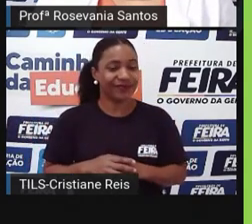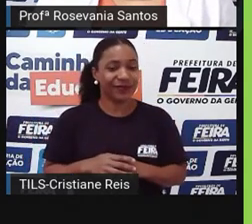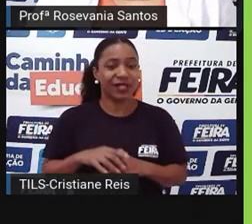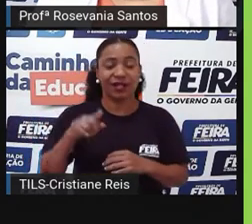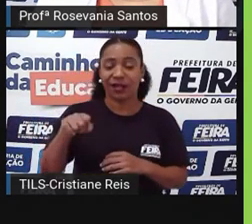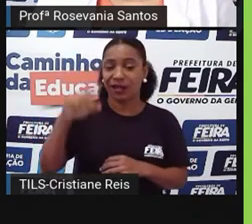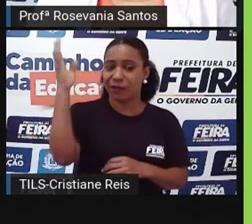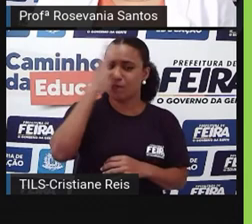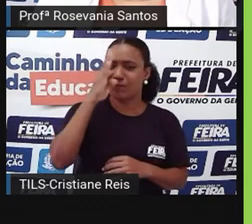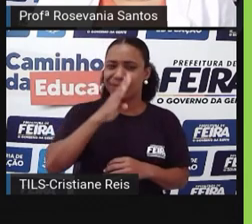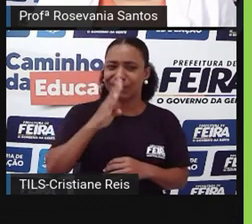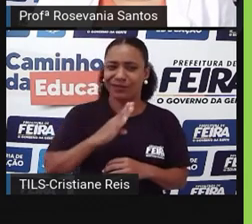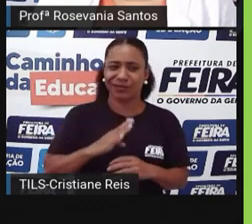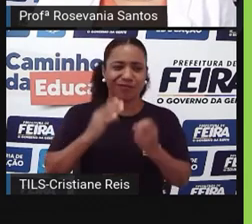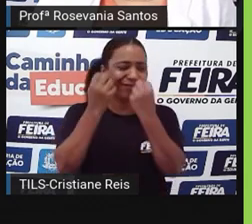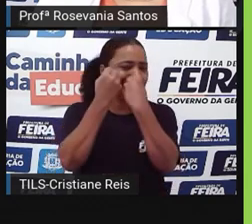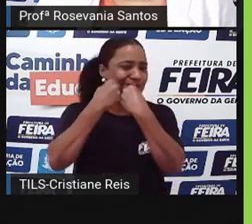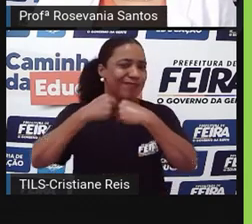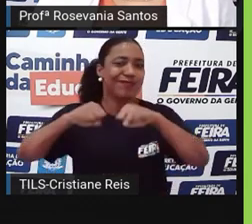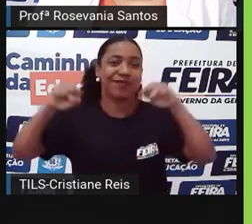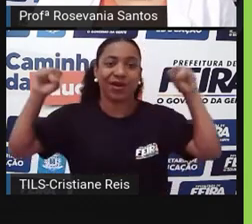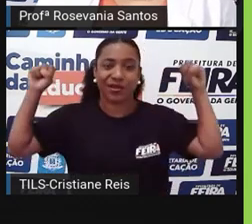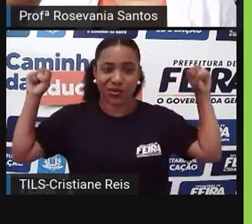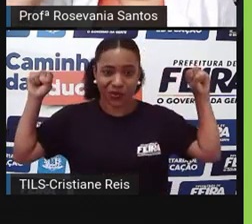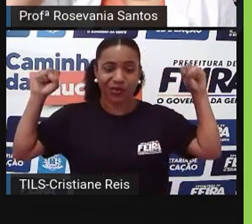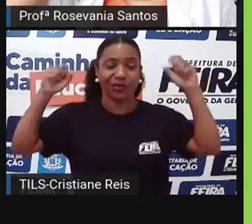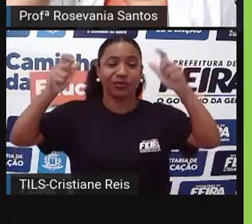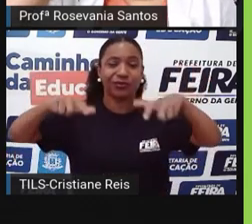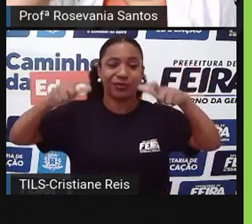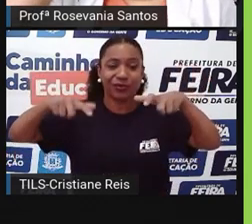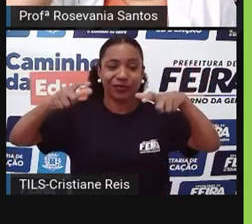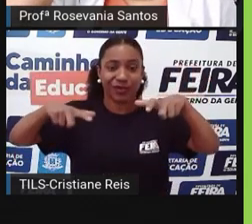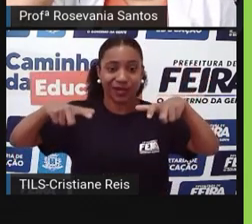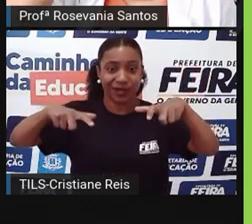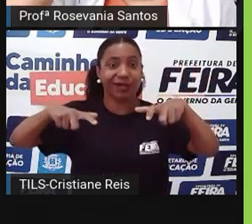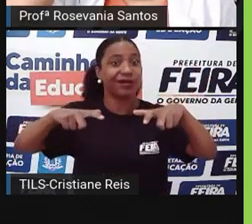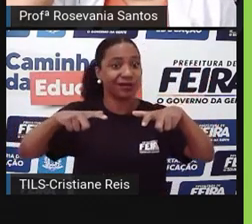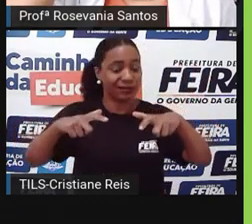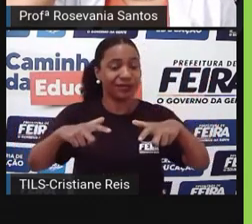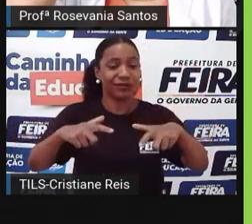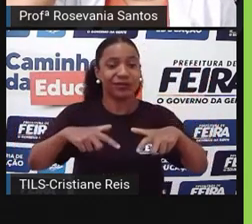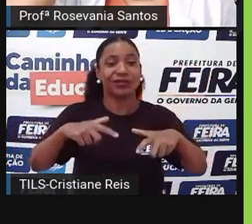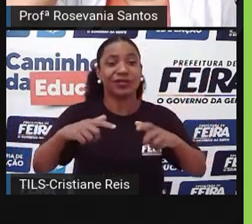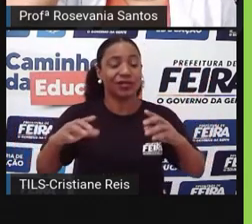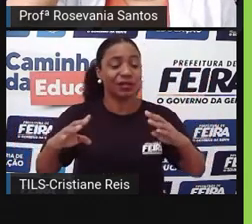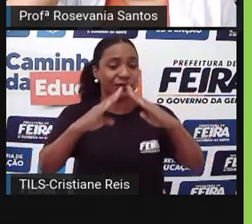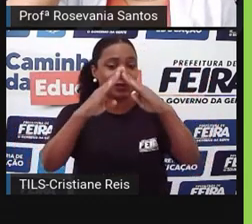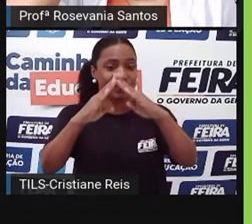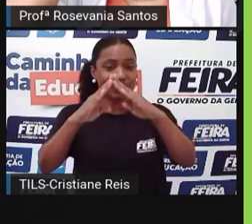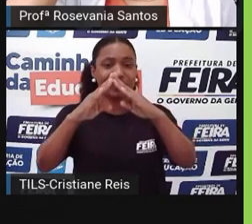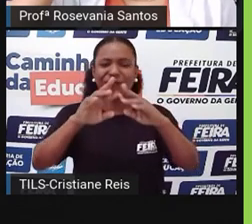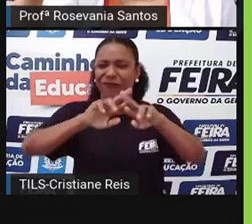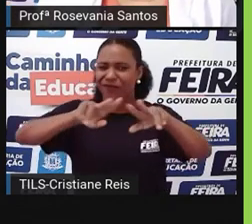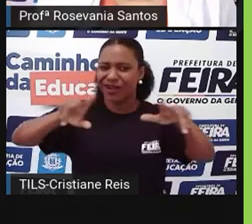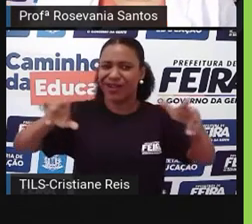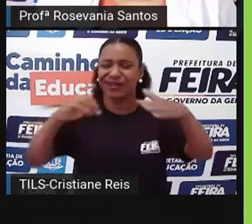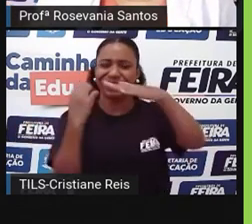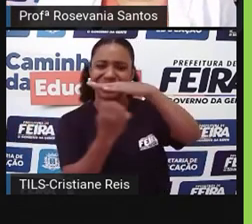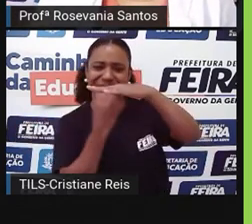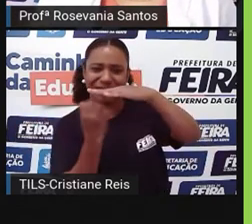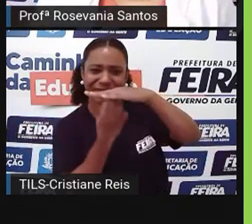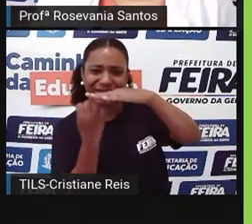Brasil localizado no centro histórico, reúne empresas, né, da IBM, da Microsoft, HP,